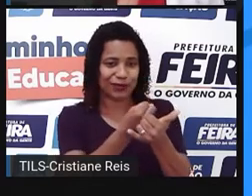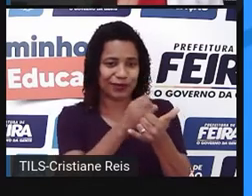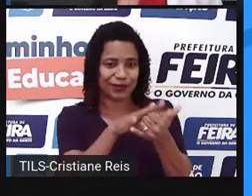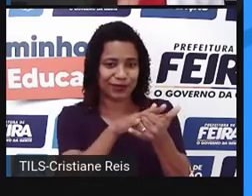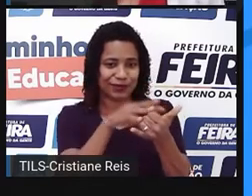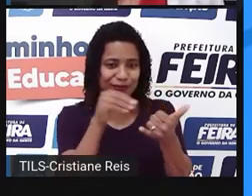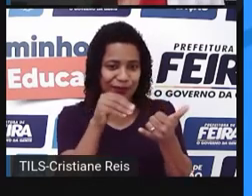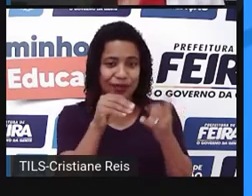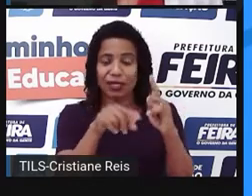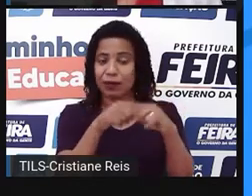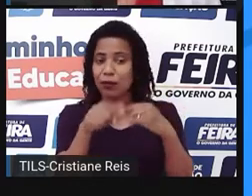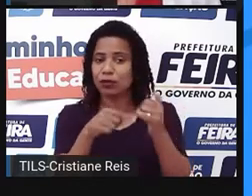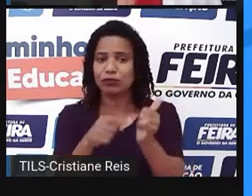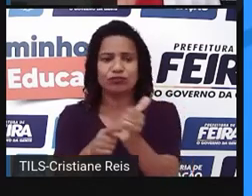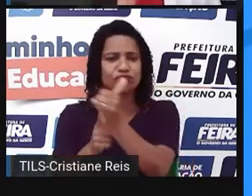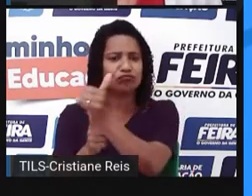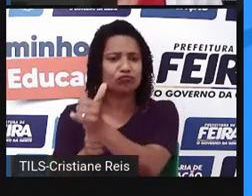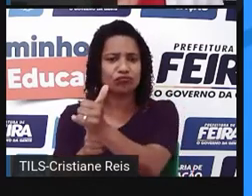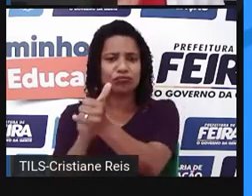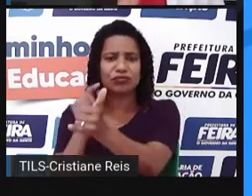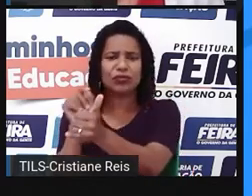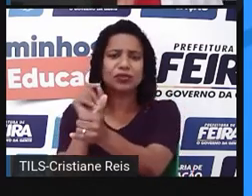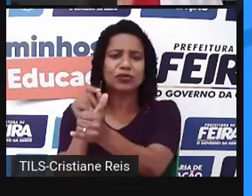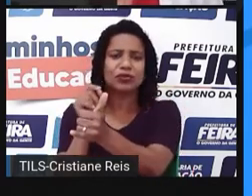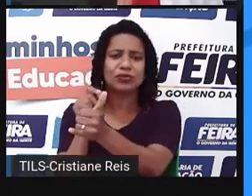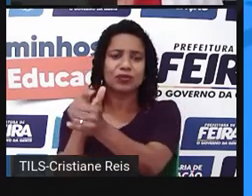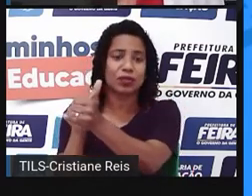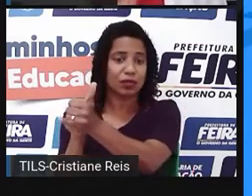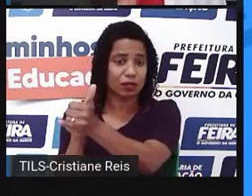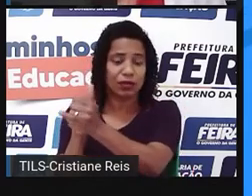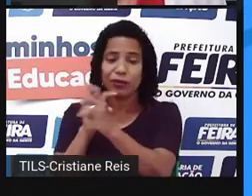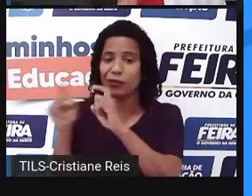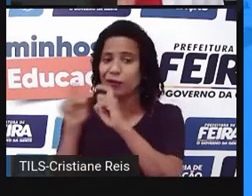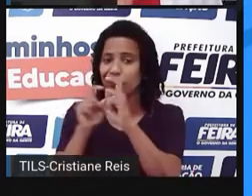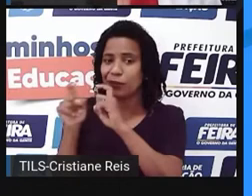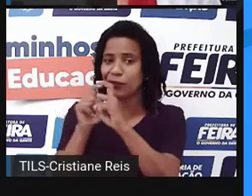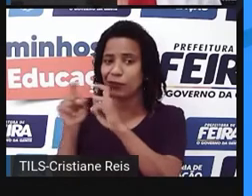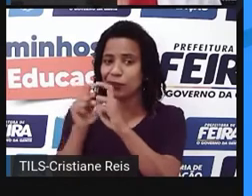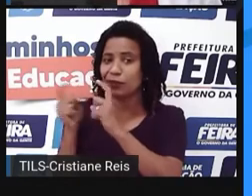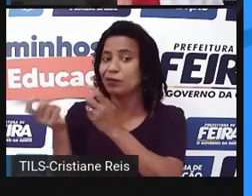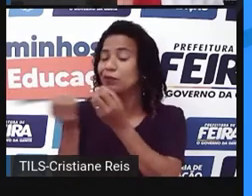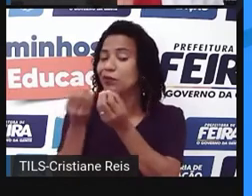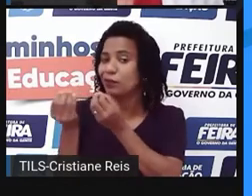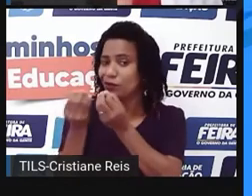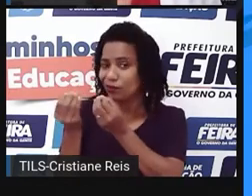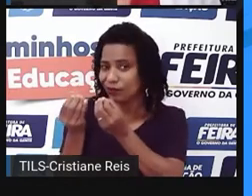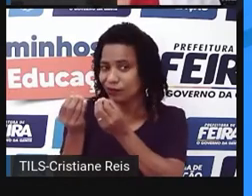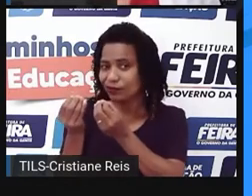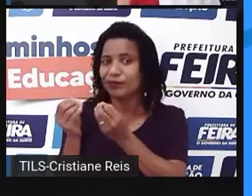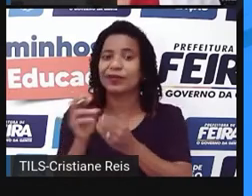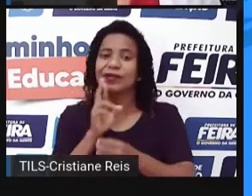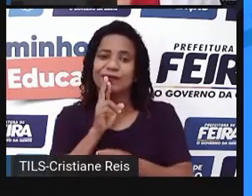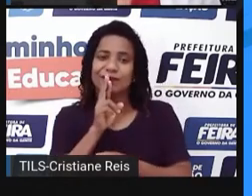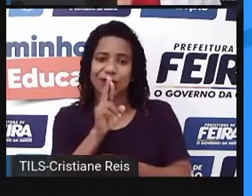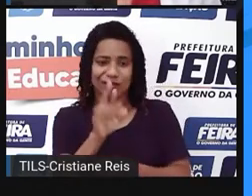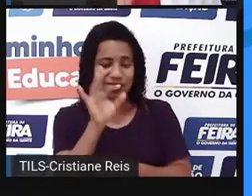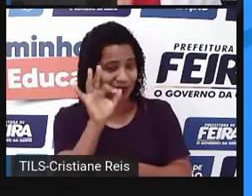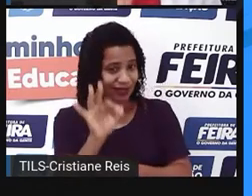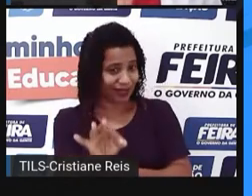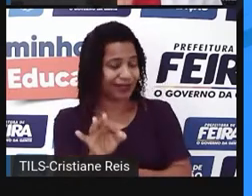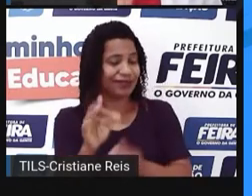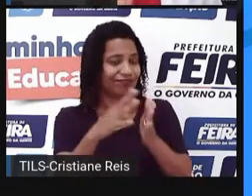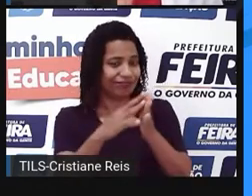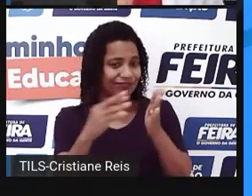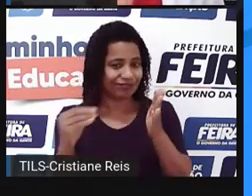depois você procura um adulto para conversar sobre o assunto e ver como deve proceder. Então, essa é a resposta adequada.